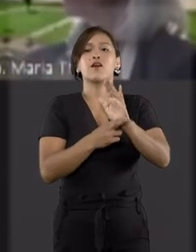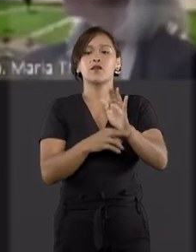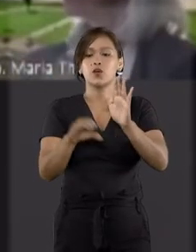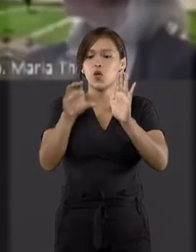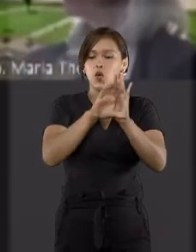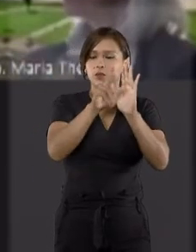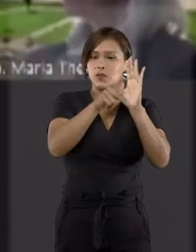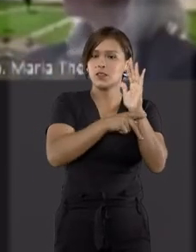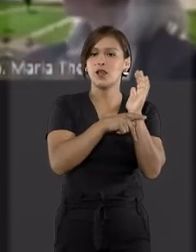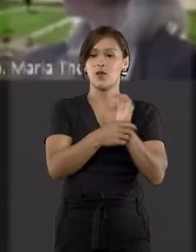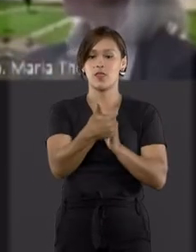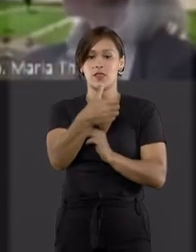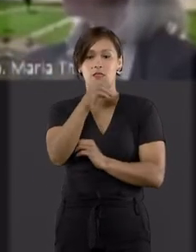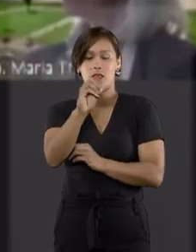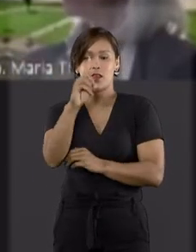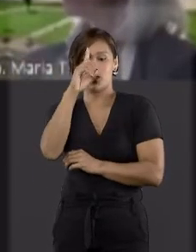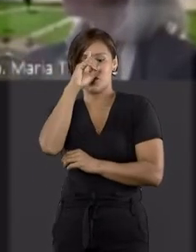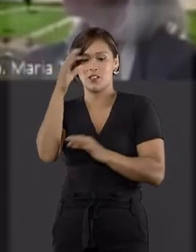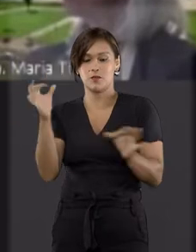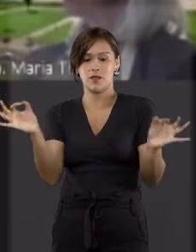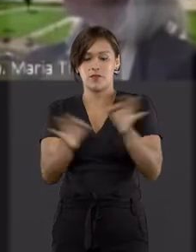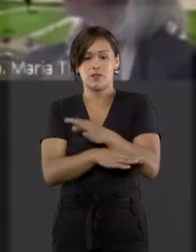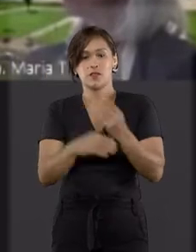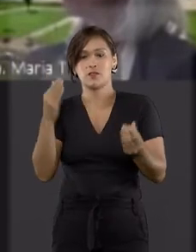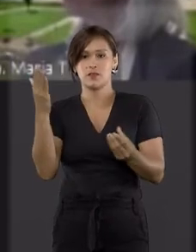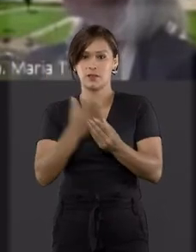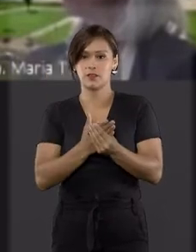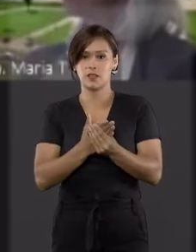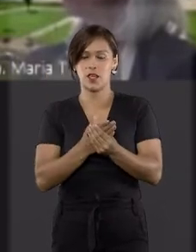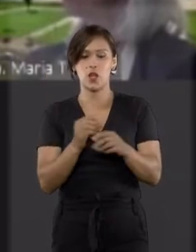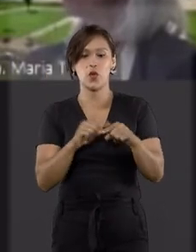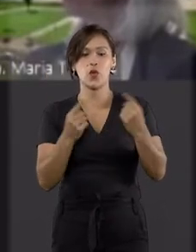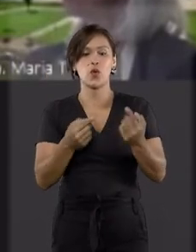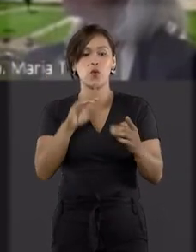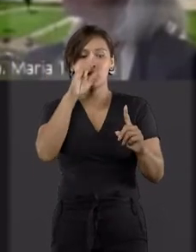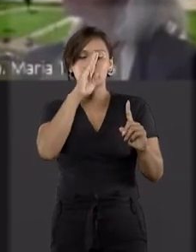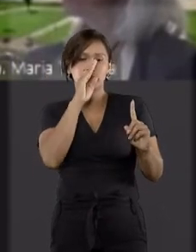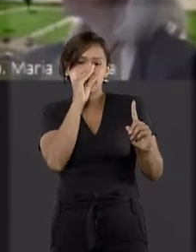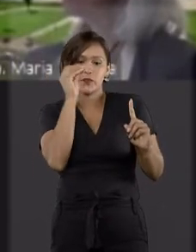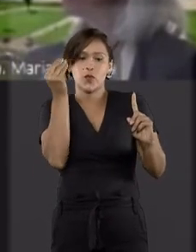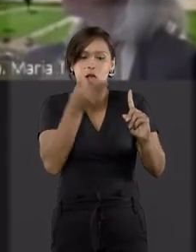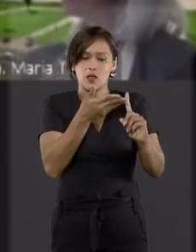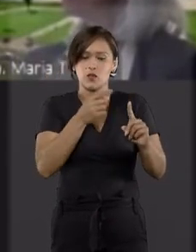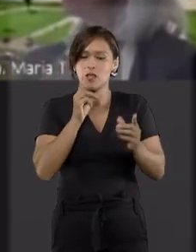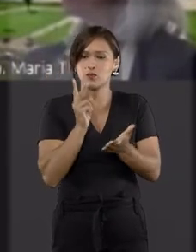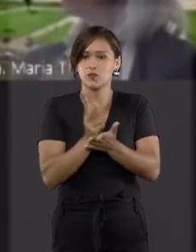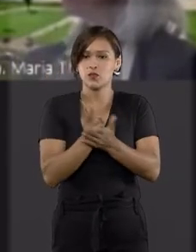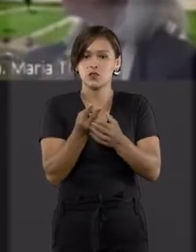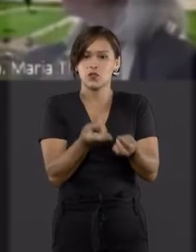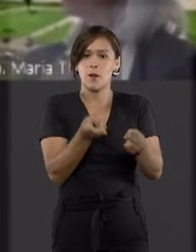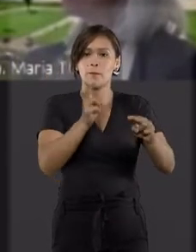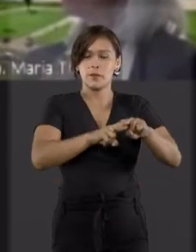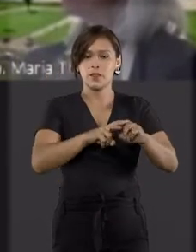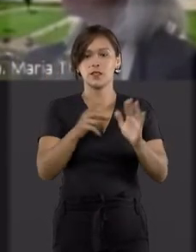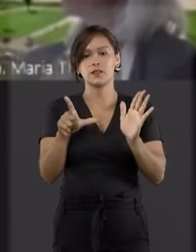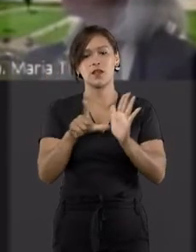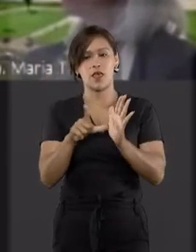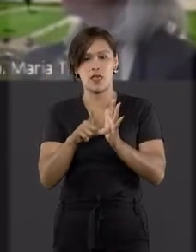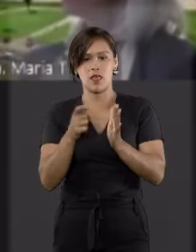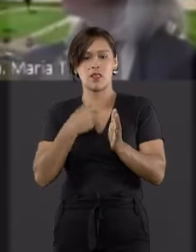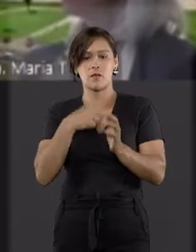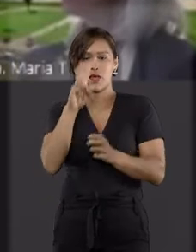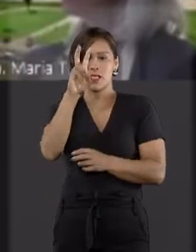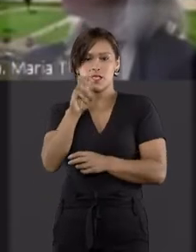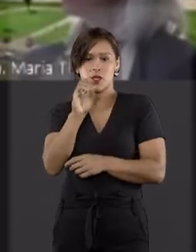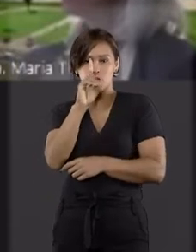de Processo Penal, que prevê dez dias para a finalização do inquérito, quando o indiciado estiver preso e que é previsto também